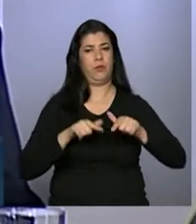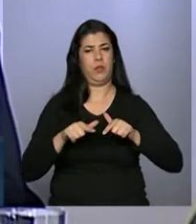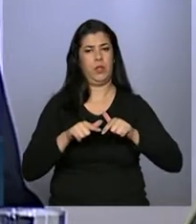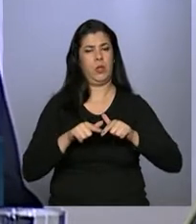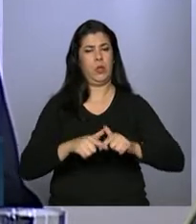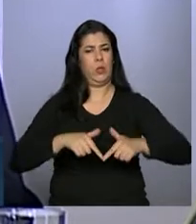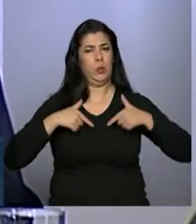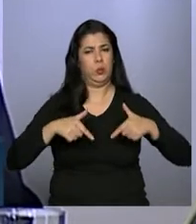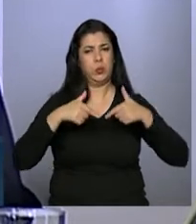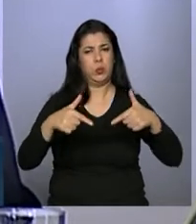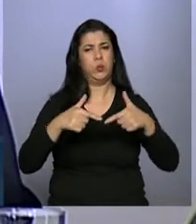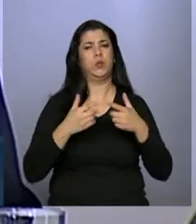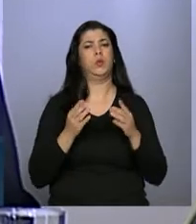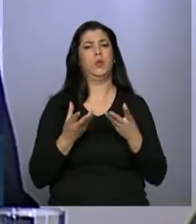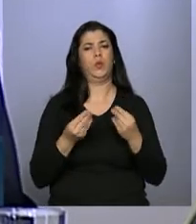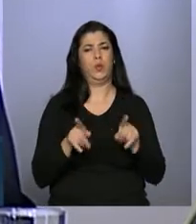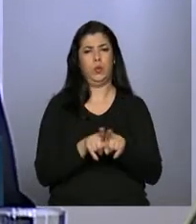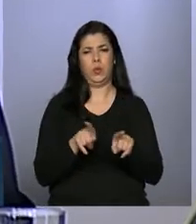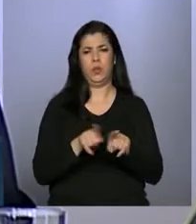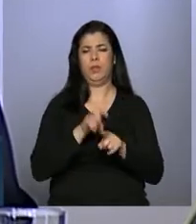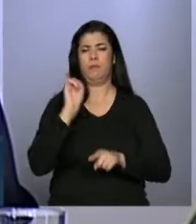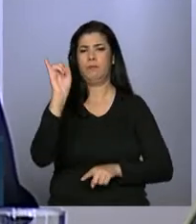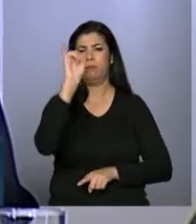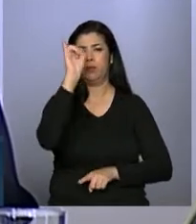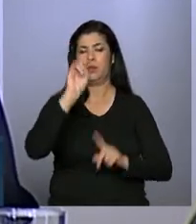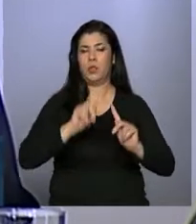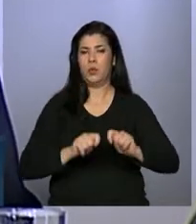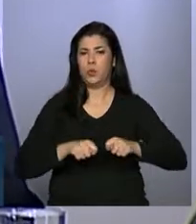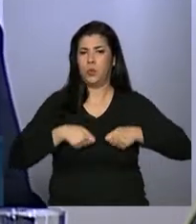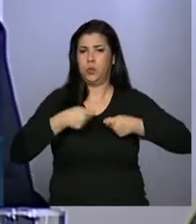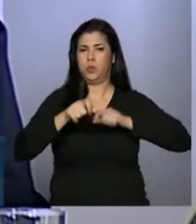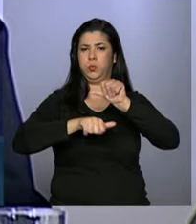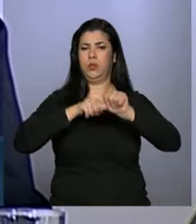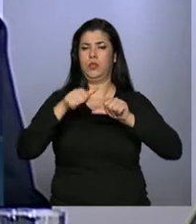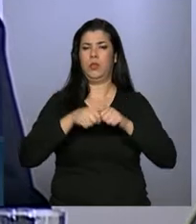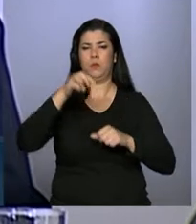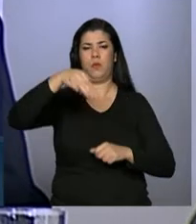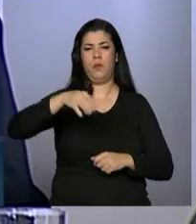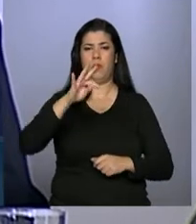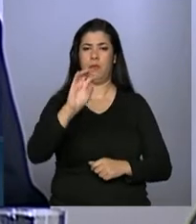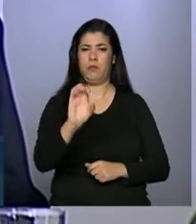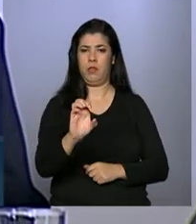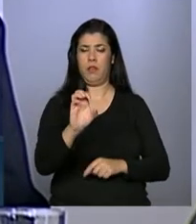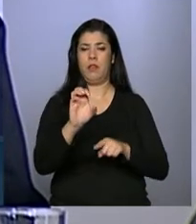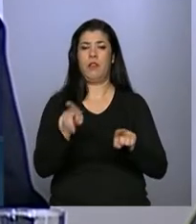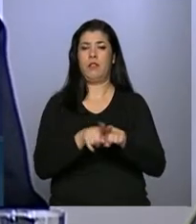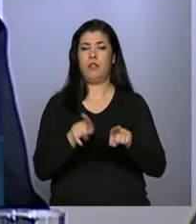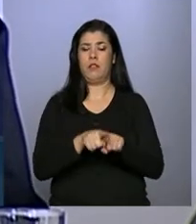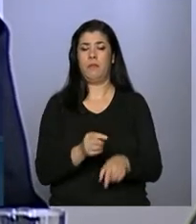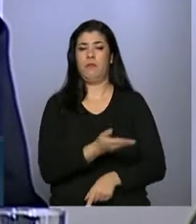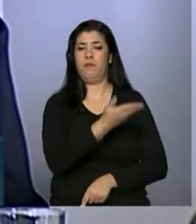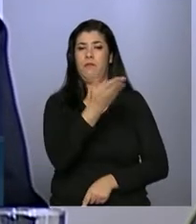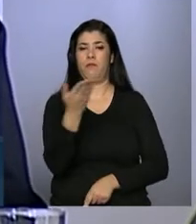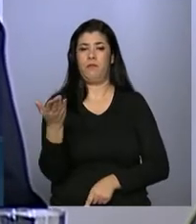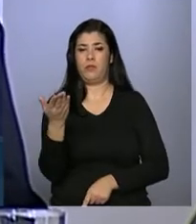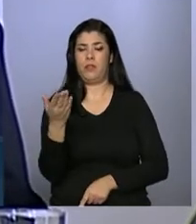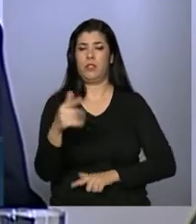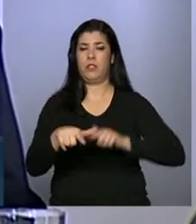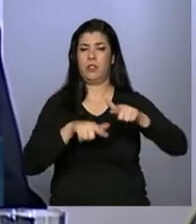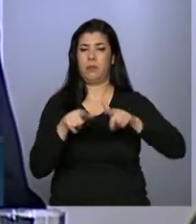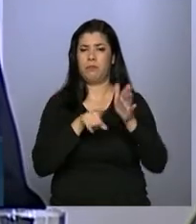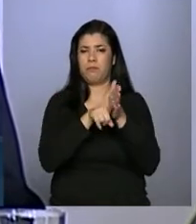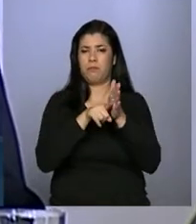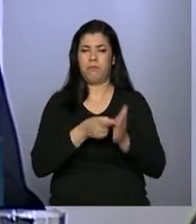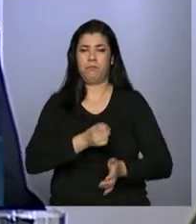Lutamos muito pelo fortalecimento do MTE. Quero dizer aos auditores fiscais do trabalho,